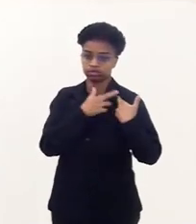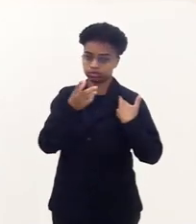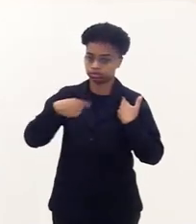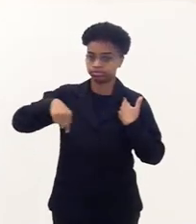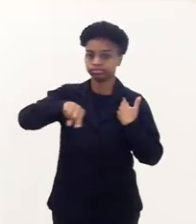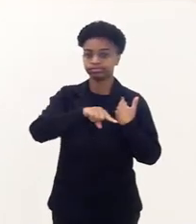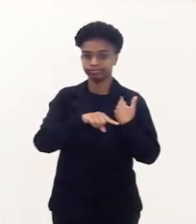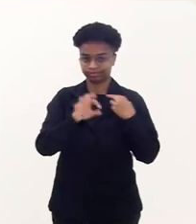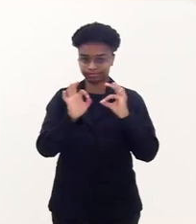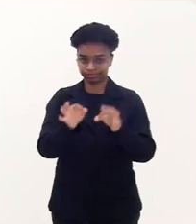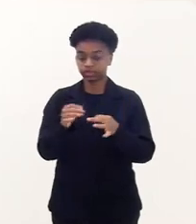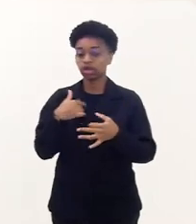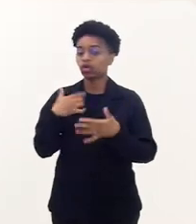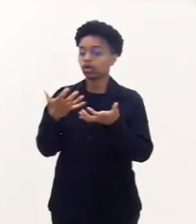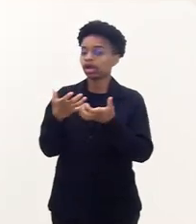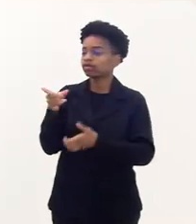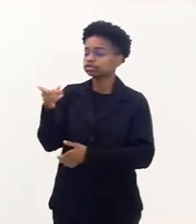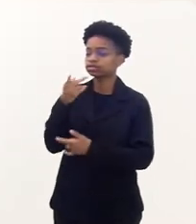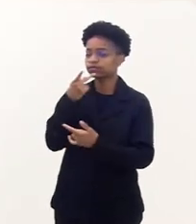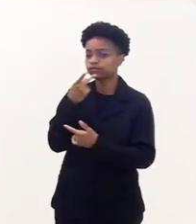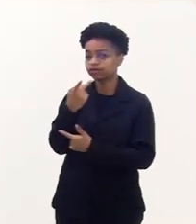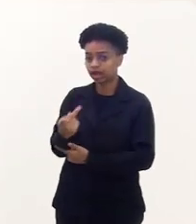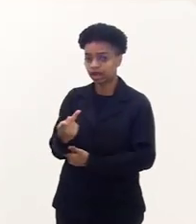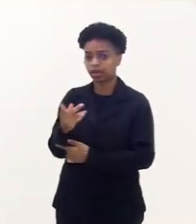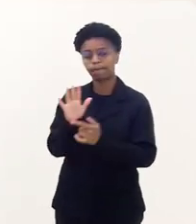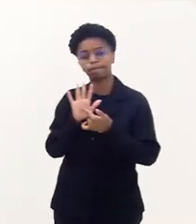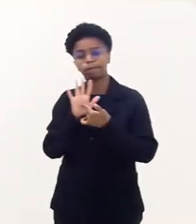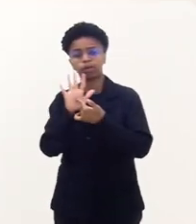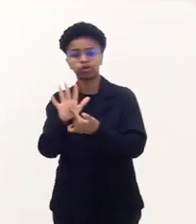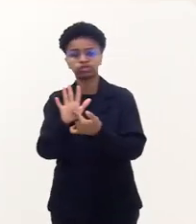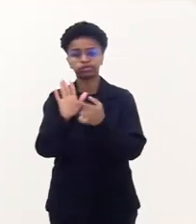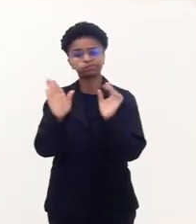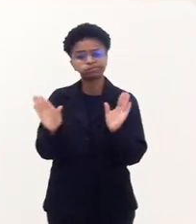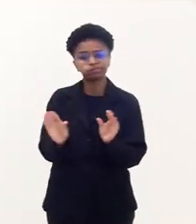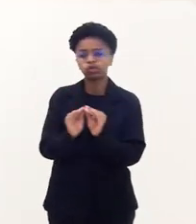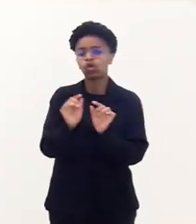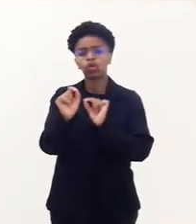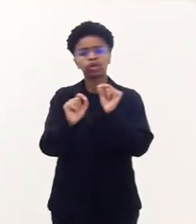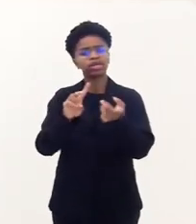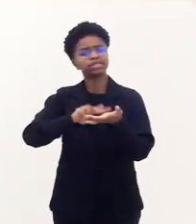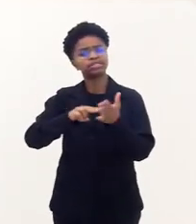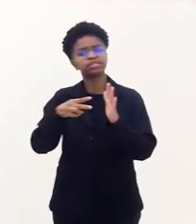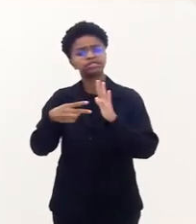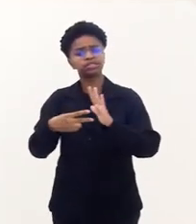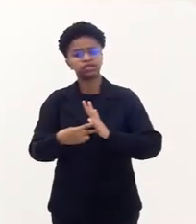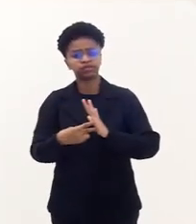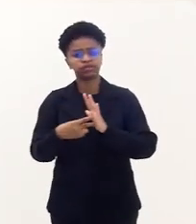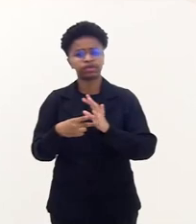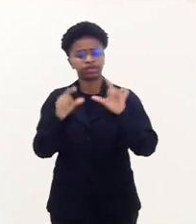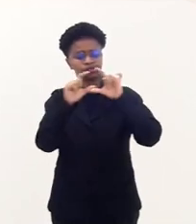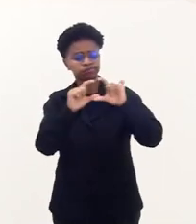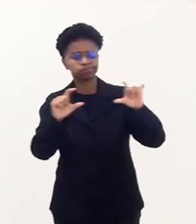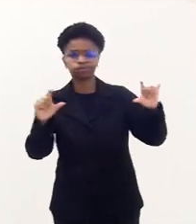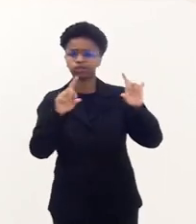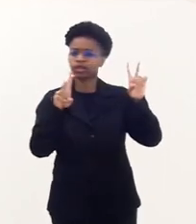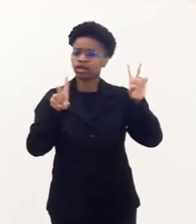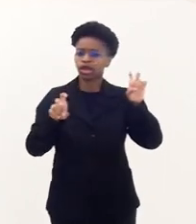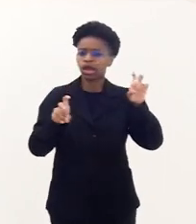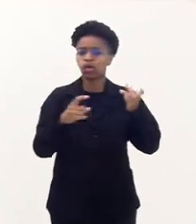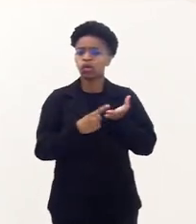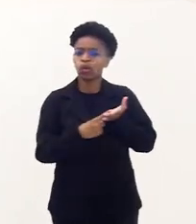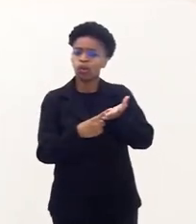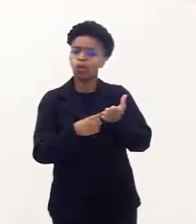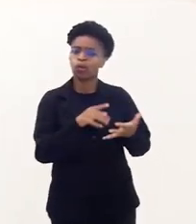de todos nós. Ciro, queria que você trouxesse aqui uma consideração. O significa esse preceito internacional,